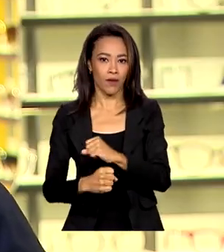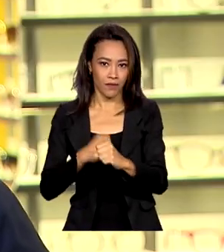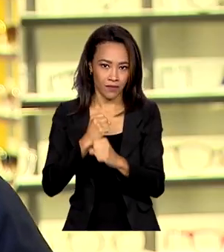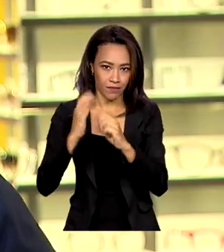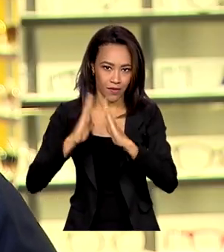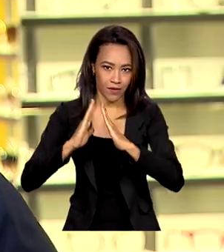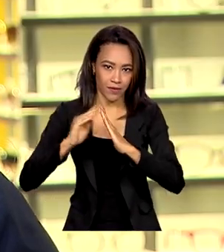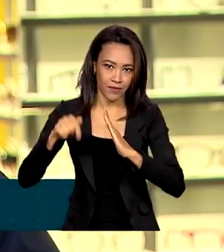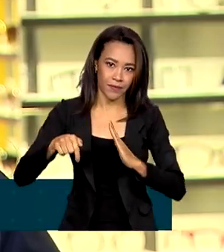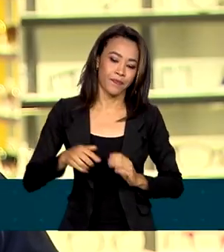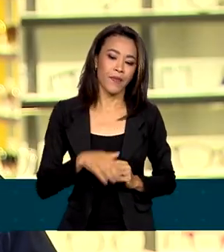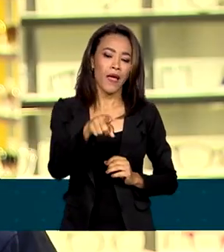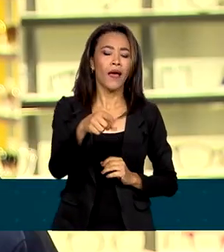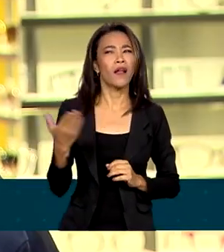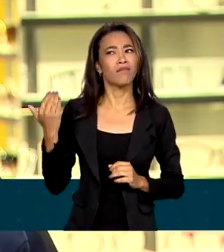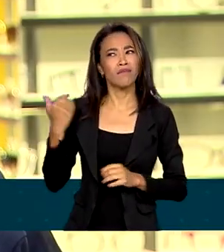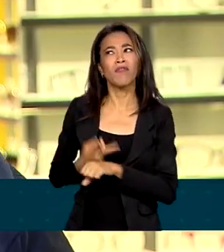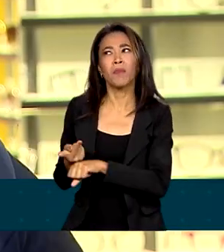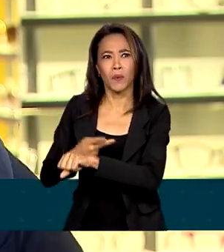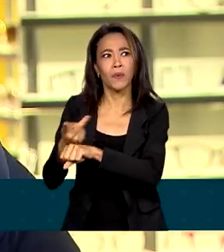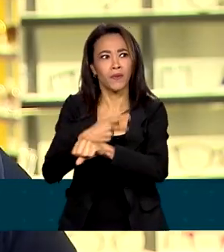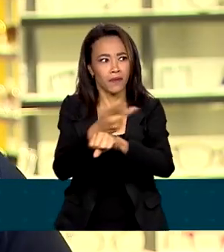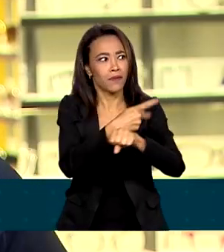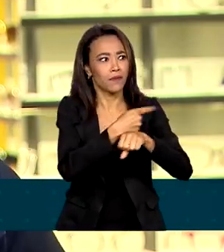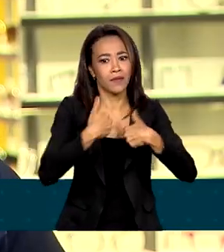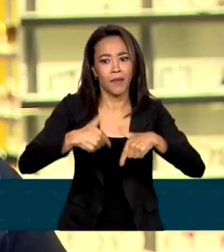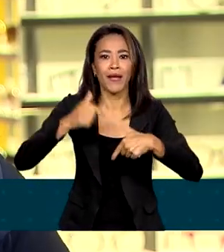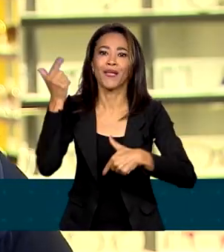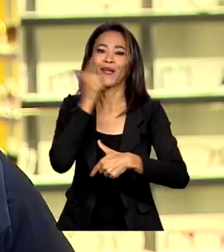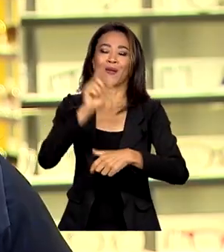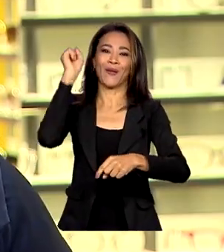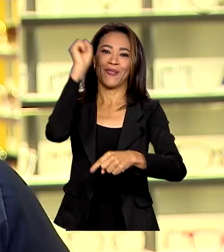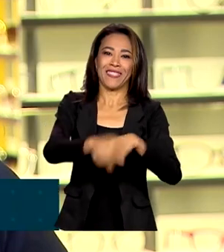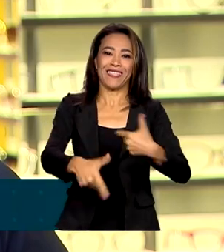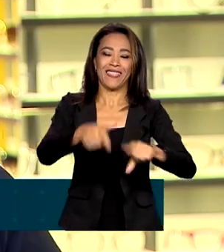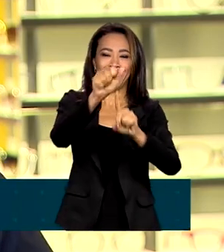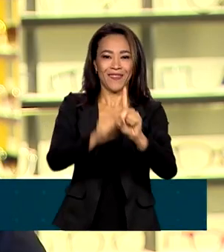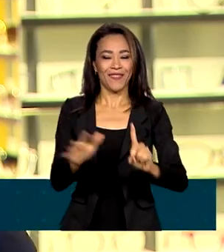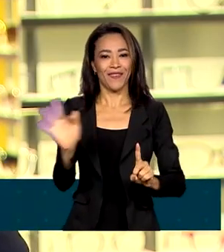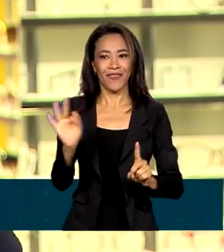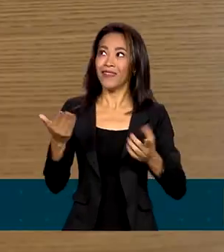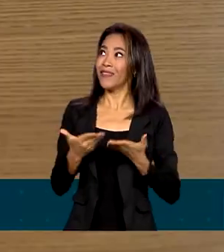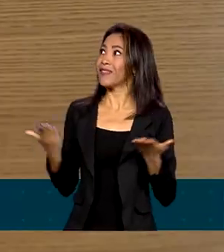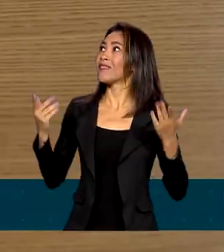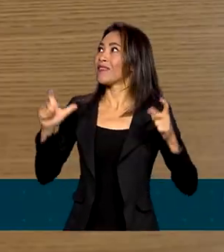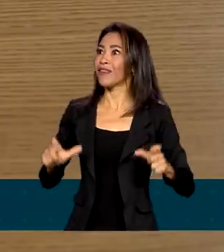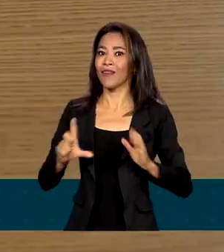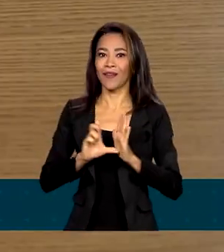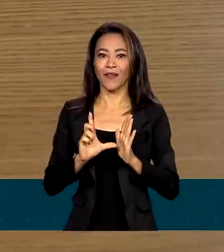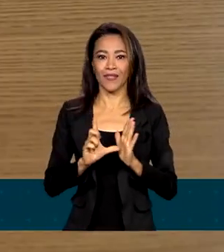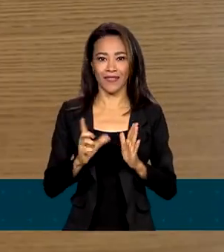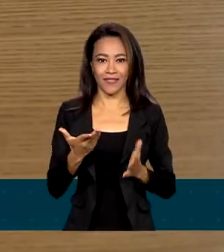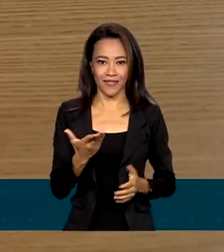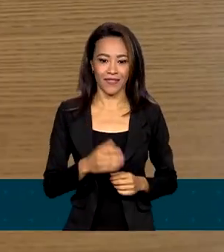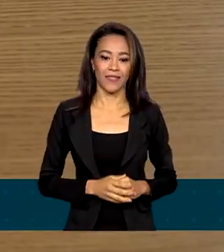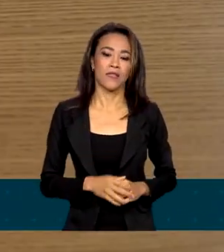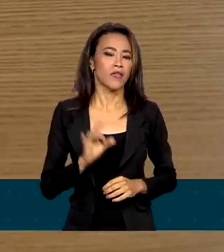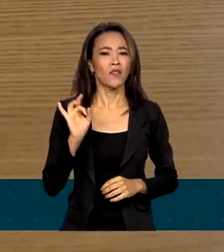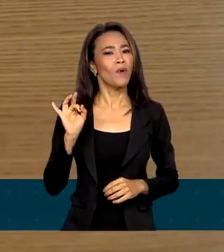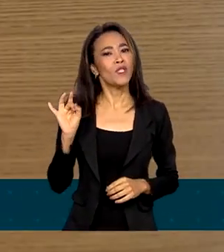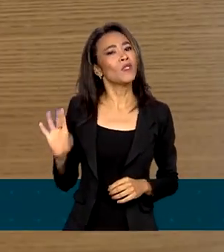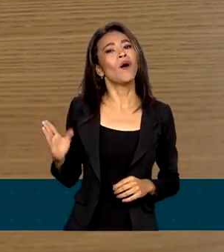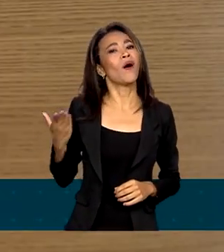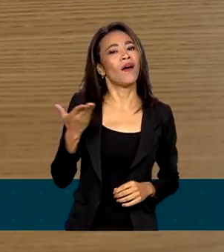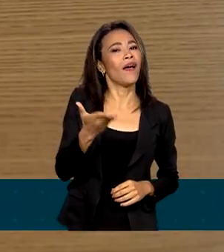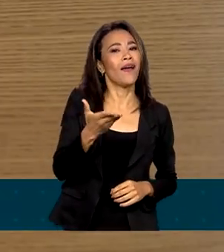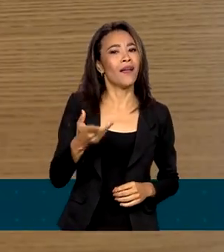então eu estava procurando por um emprego e consegui agora em fevereiro nessa ótica aqui. E claro, não foi só a Luísa que